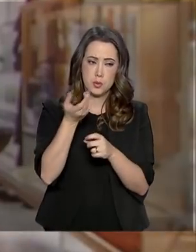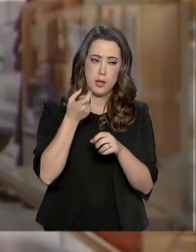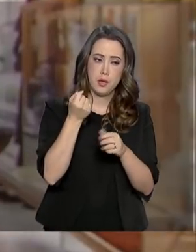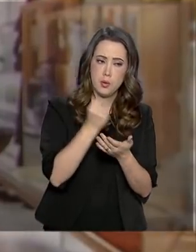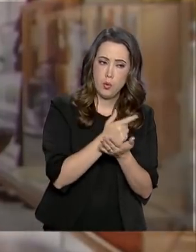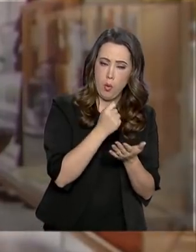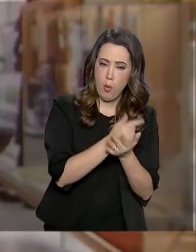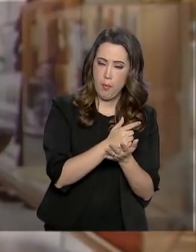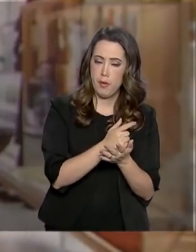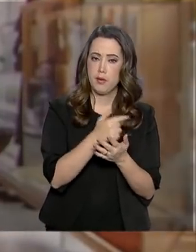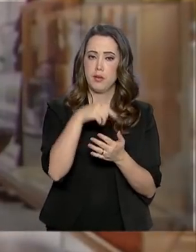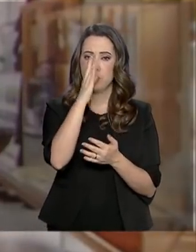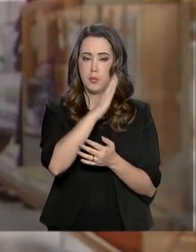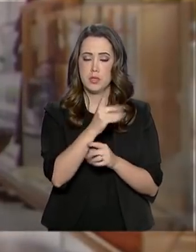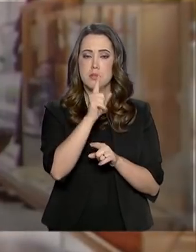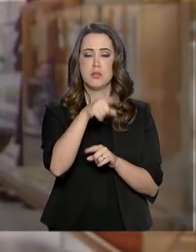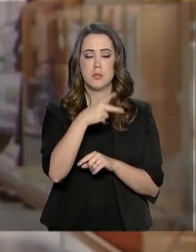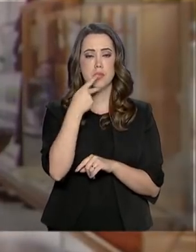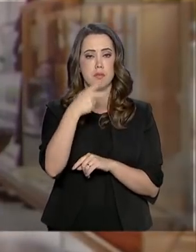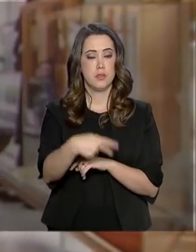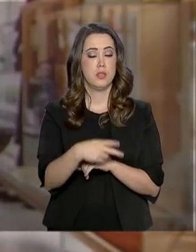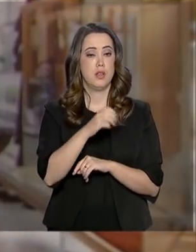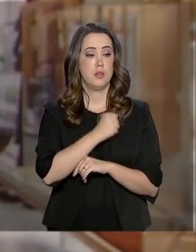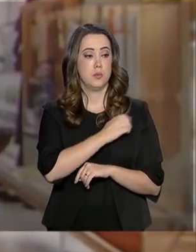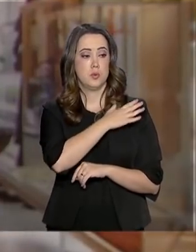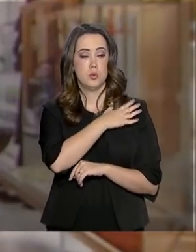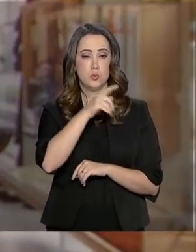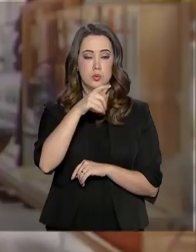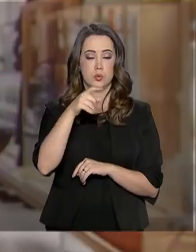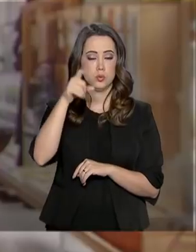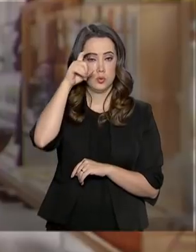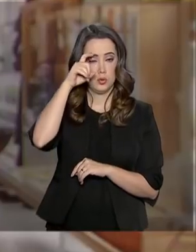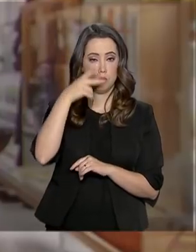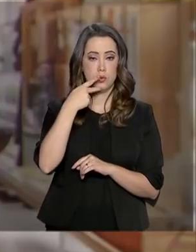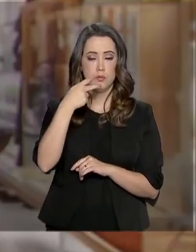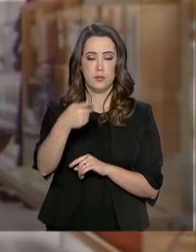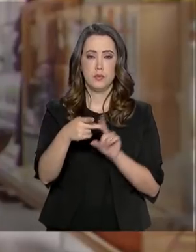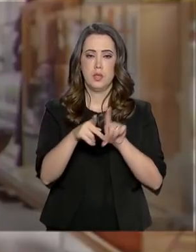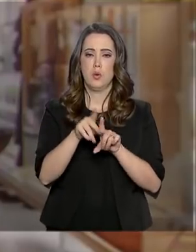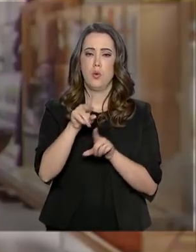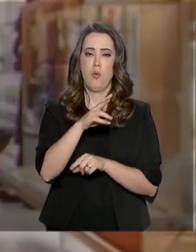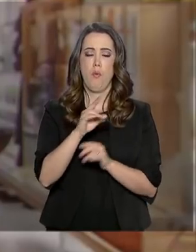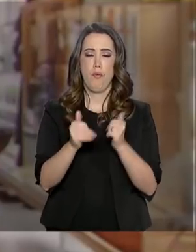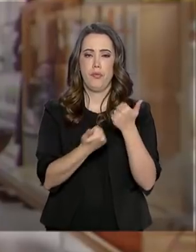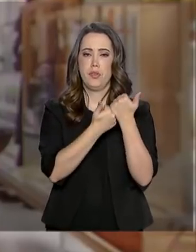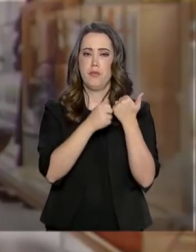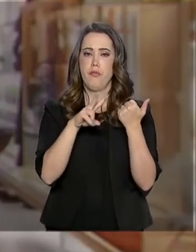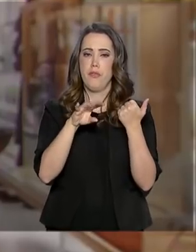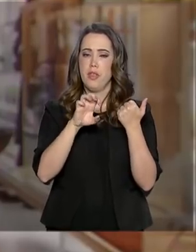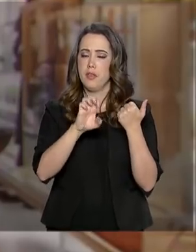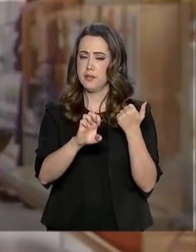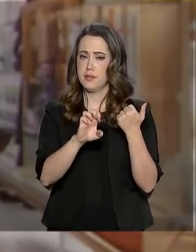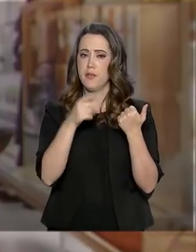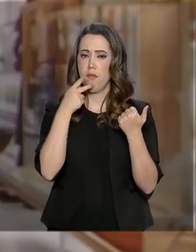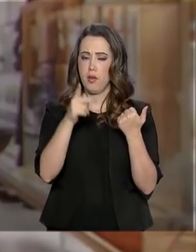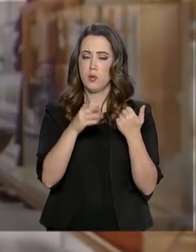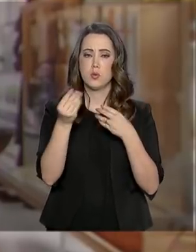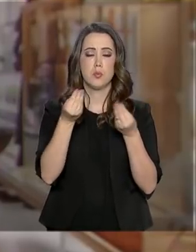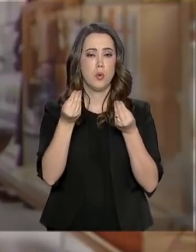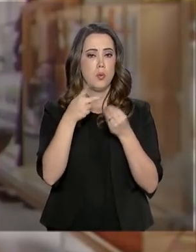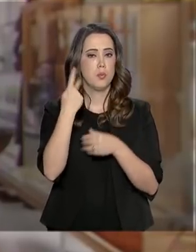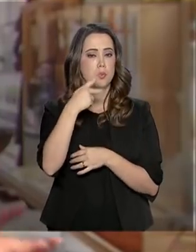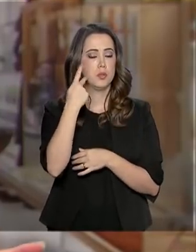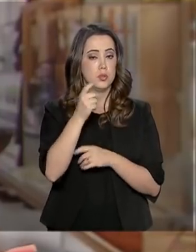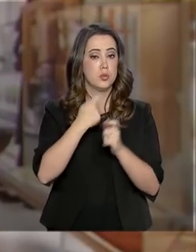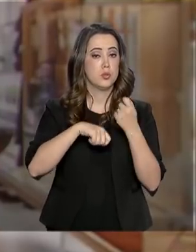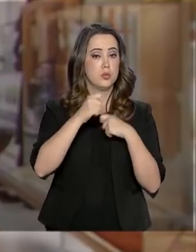vice-presidente da República, Milton Mourão, durante uma palestra em Belo Horizonte. O vice-presidente falou sobre a situação política e econômica do